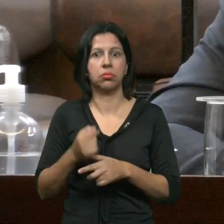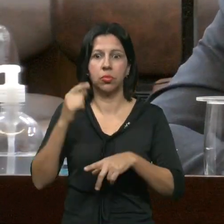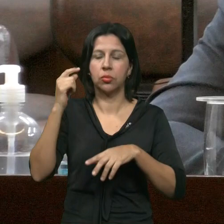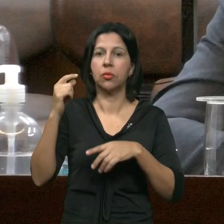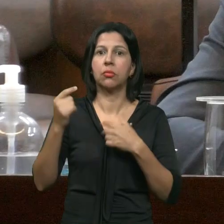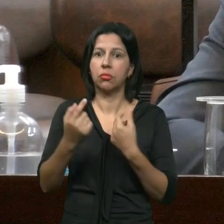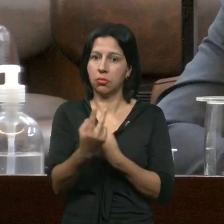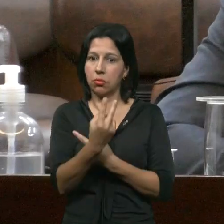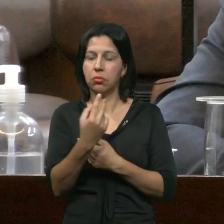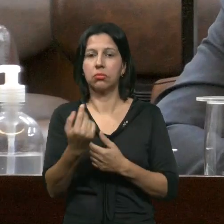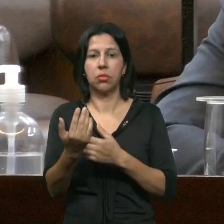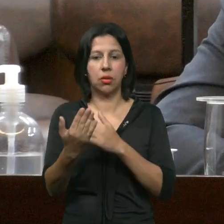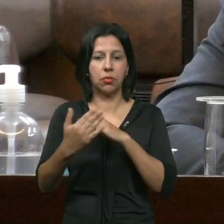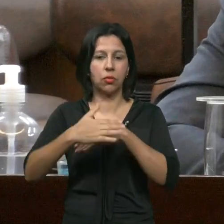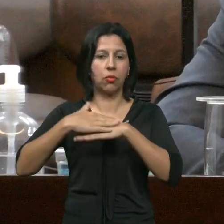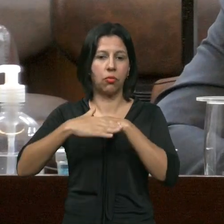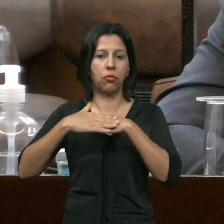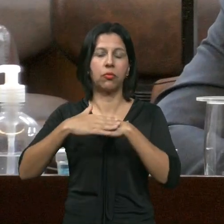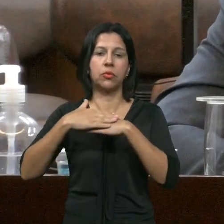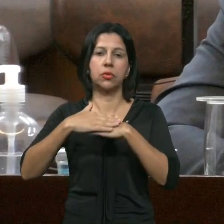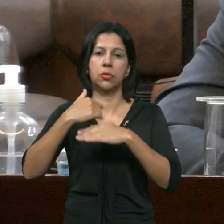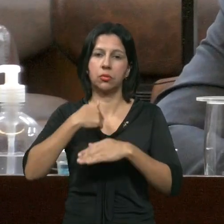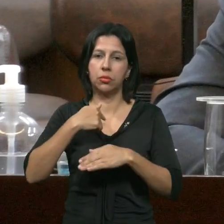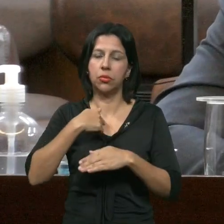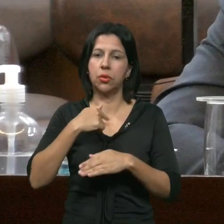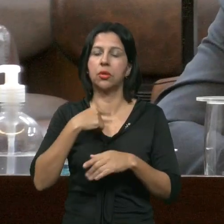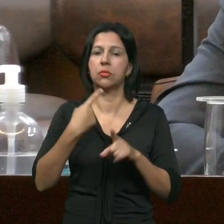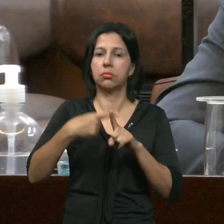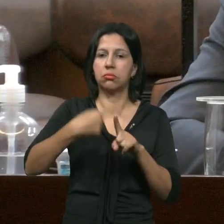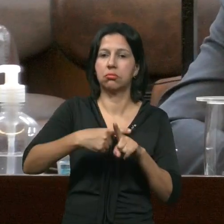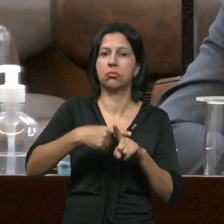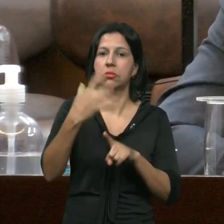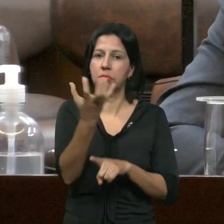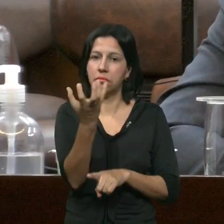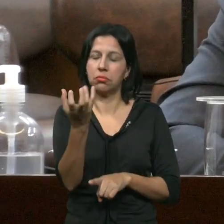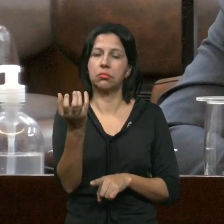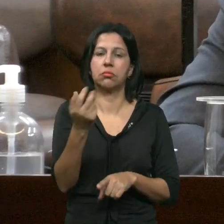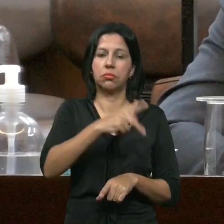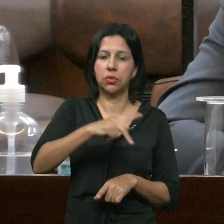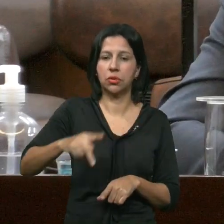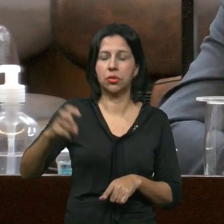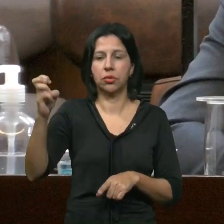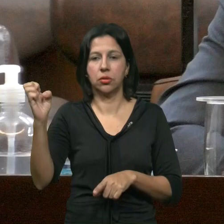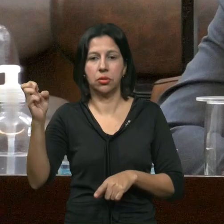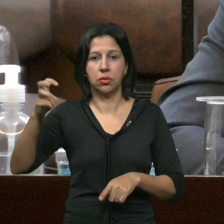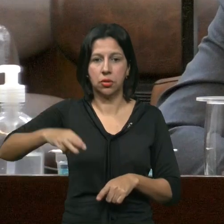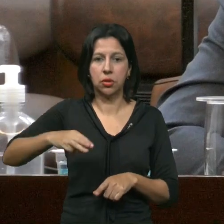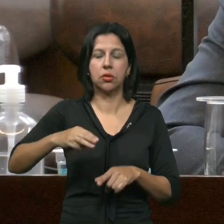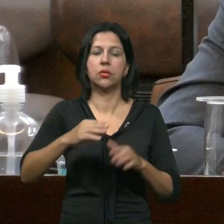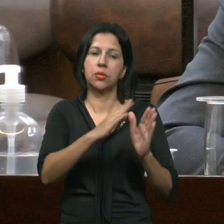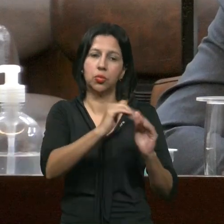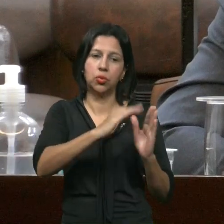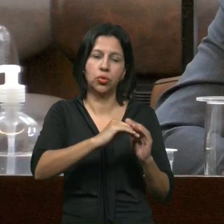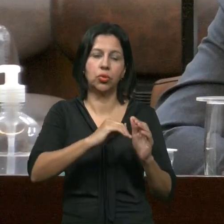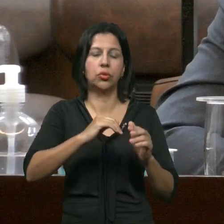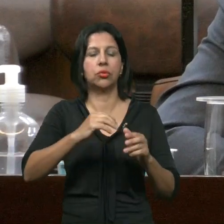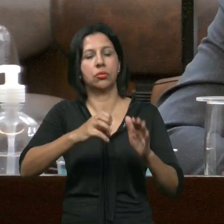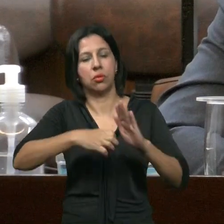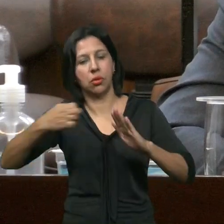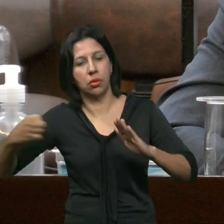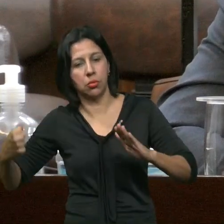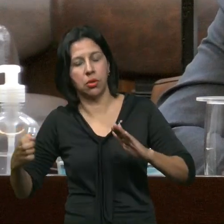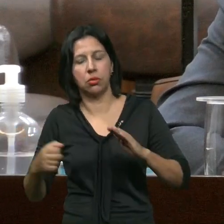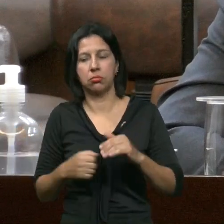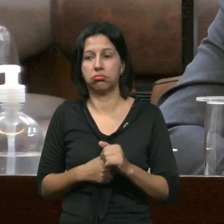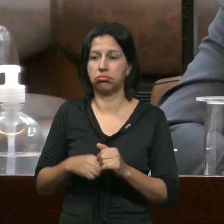Feff Entrei em contato Com a vossa excelência Por ser presidente Da câmara Solicitei a inclusão Da emenda A vossa excelência Analisou